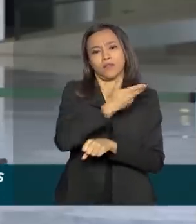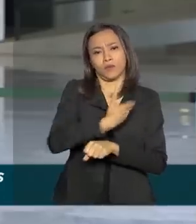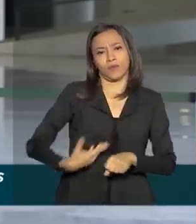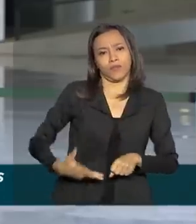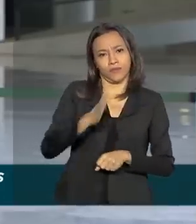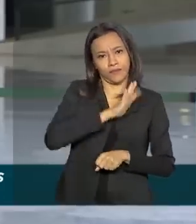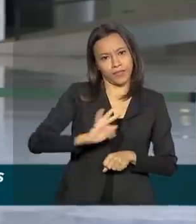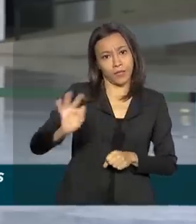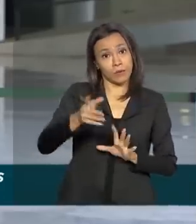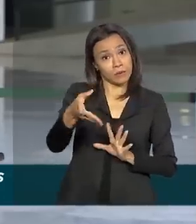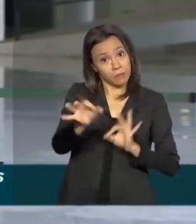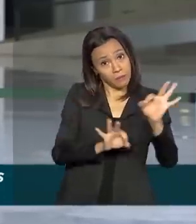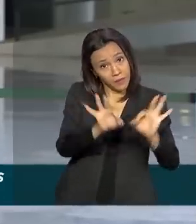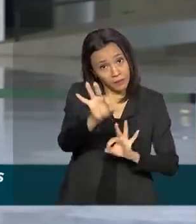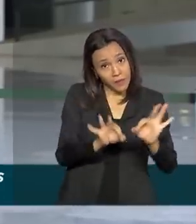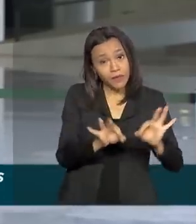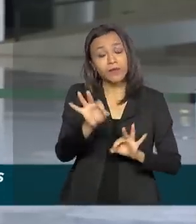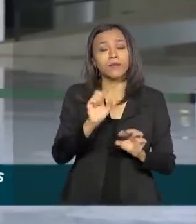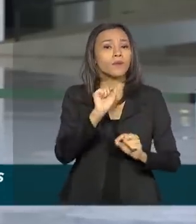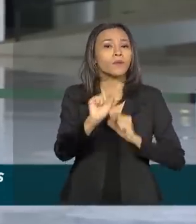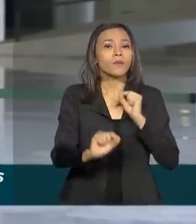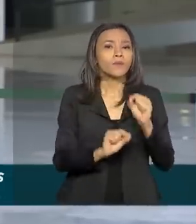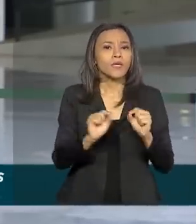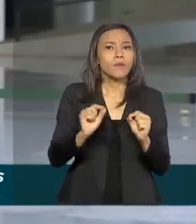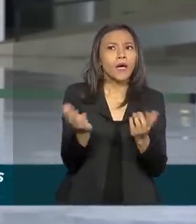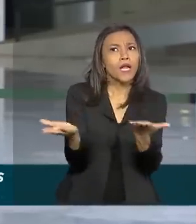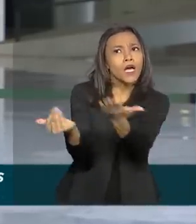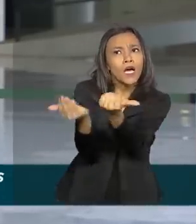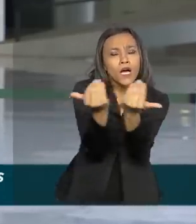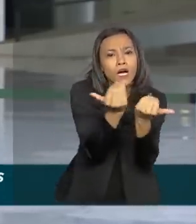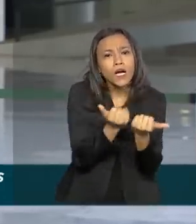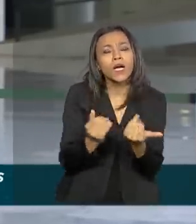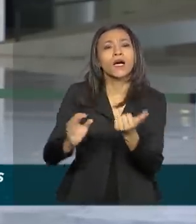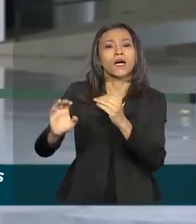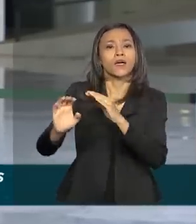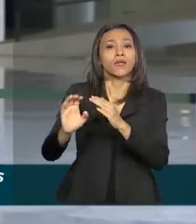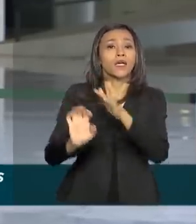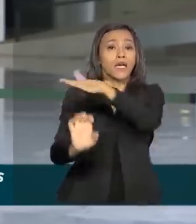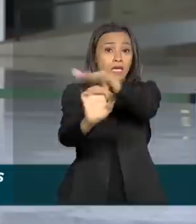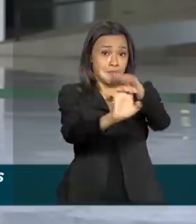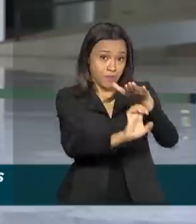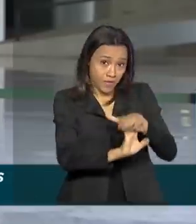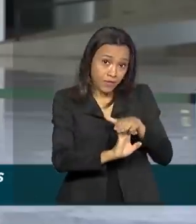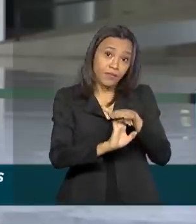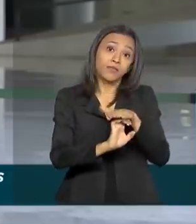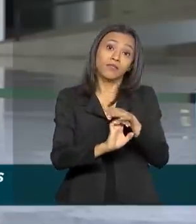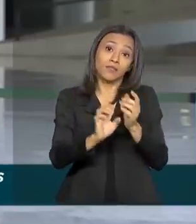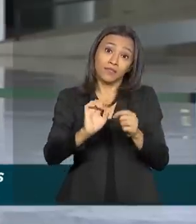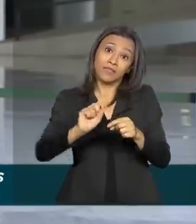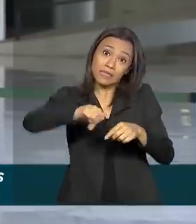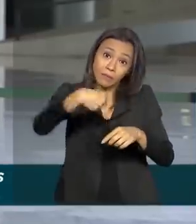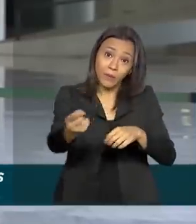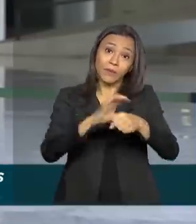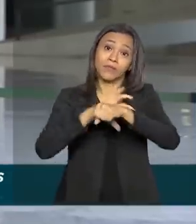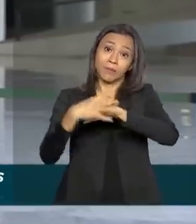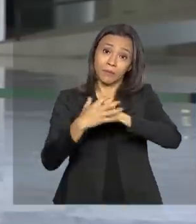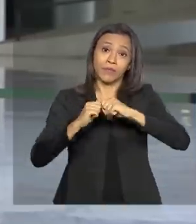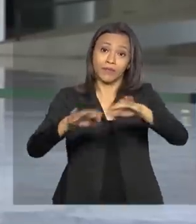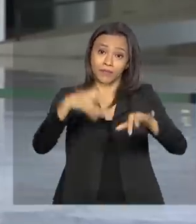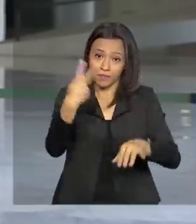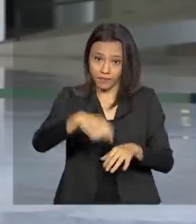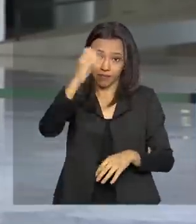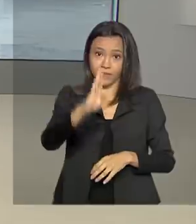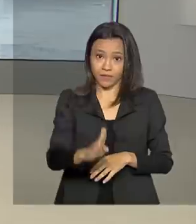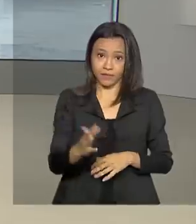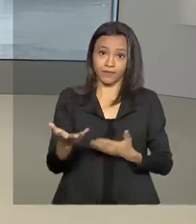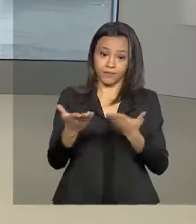se preparando o terreno para atrair novos investimentos num cenário pós-pandemia aqui no Brasil. Renata, volto com você.